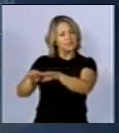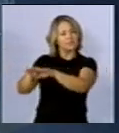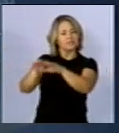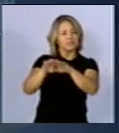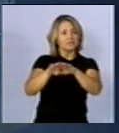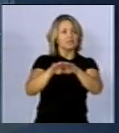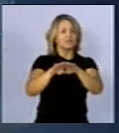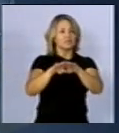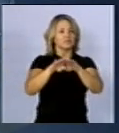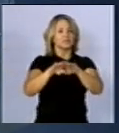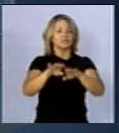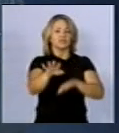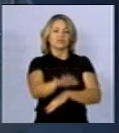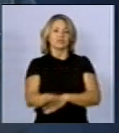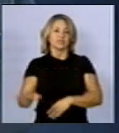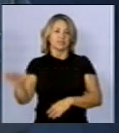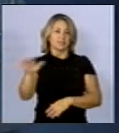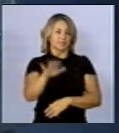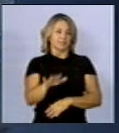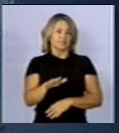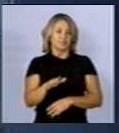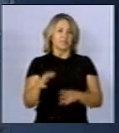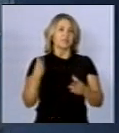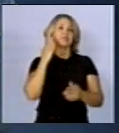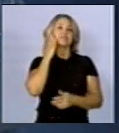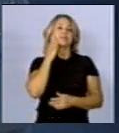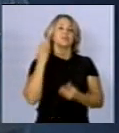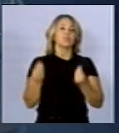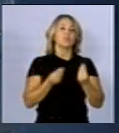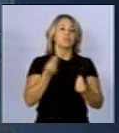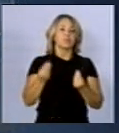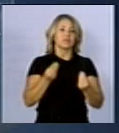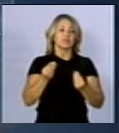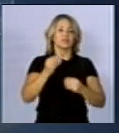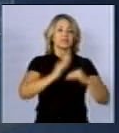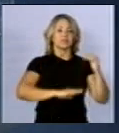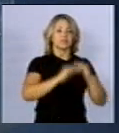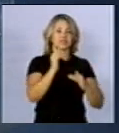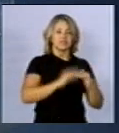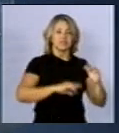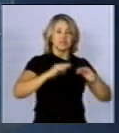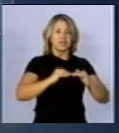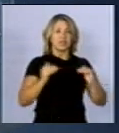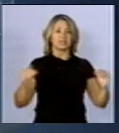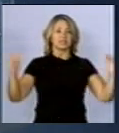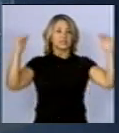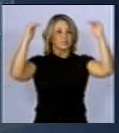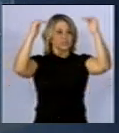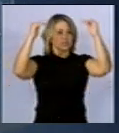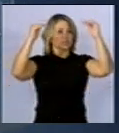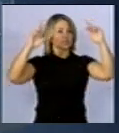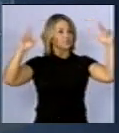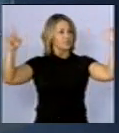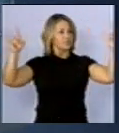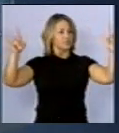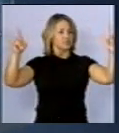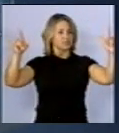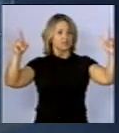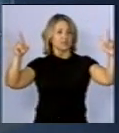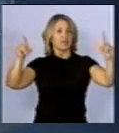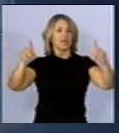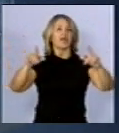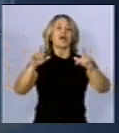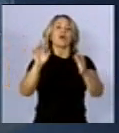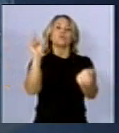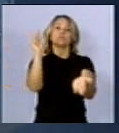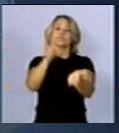exposição para a exposição ocupacional. Aqui só registrar por que a ocupacional nessa norma é superior, é um valor mais alto que o do público. A lógica